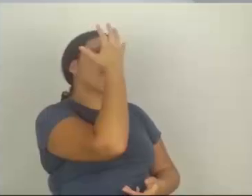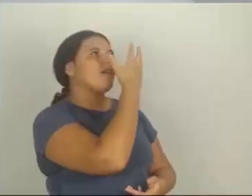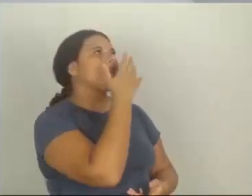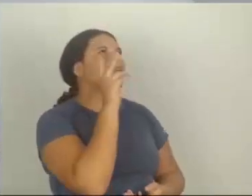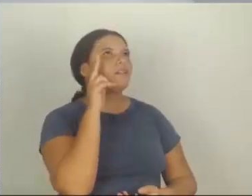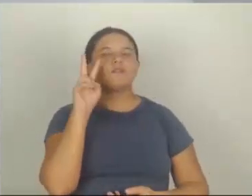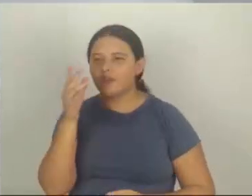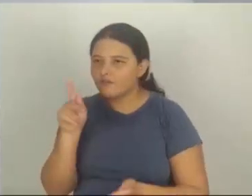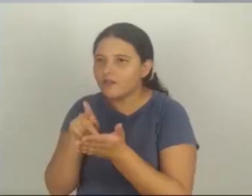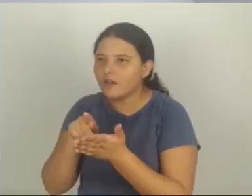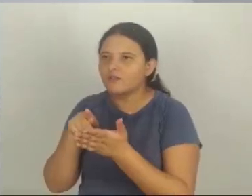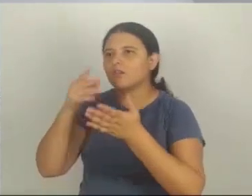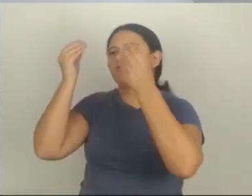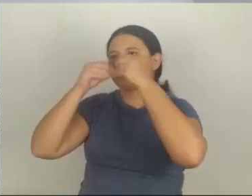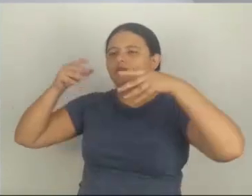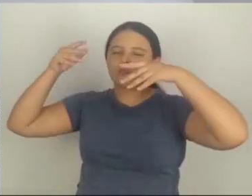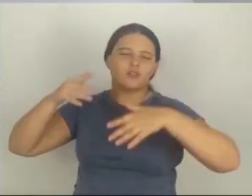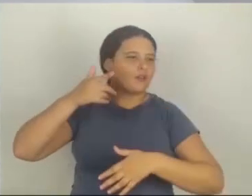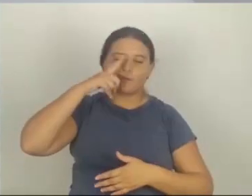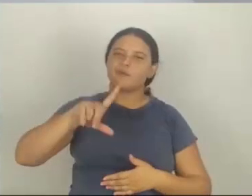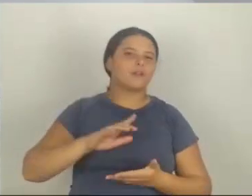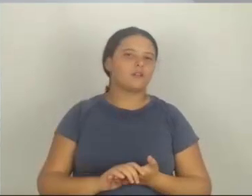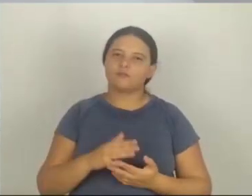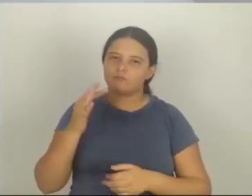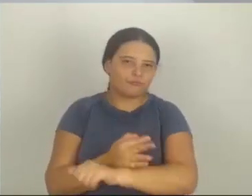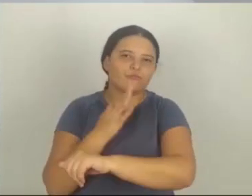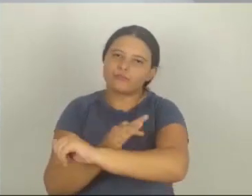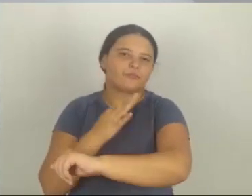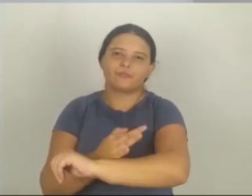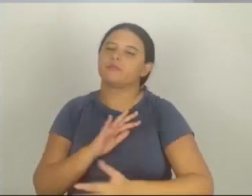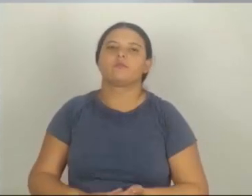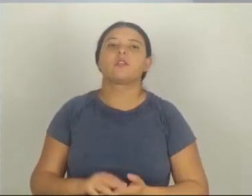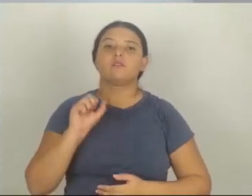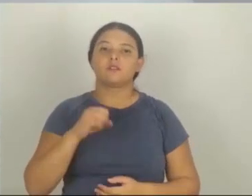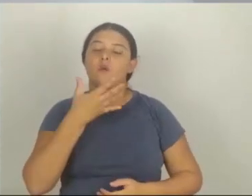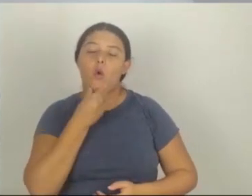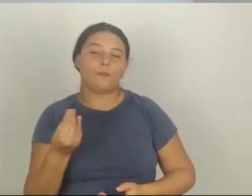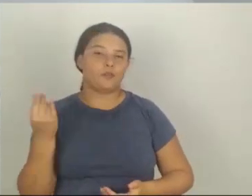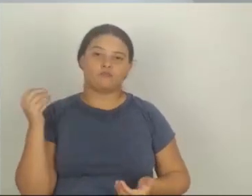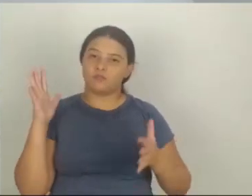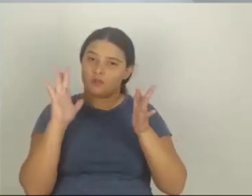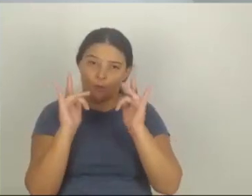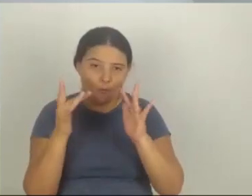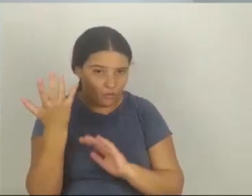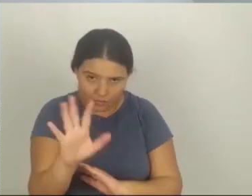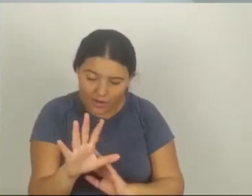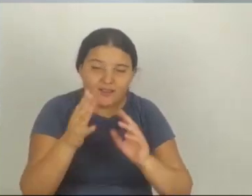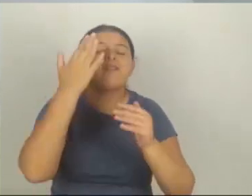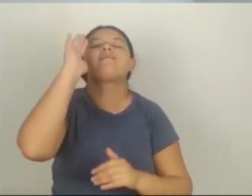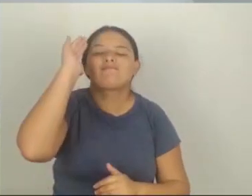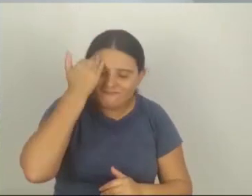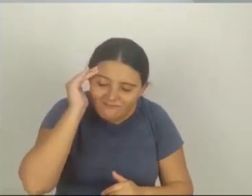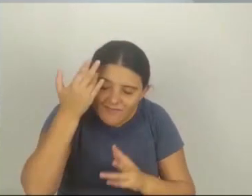aí não aguenta a frustração e a decepção de ter que sair fora daquilo, né? Se o homem não quer se comprometer, entenda,